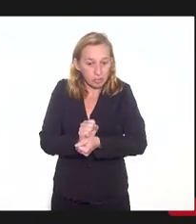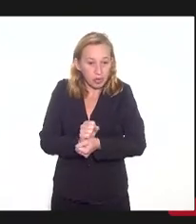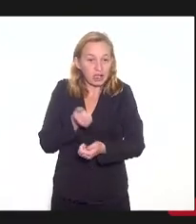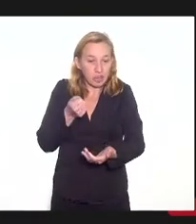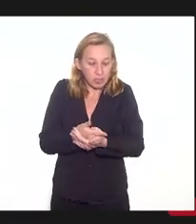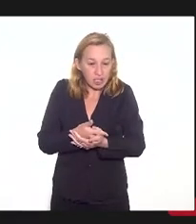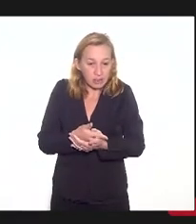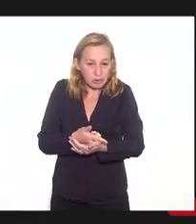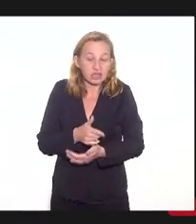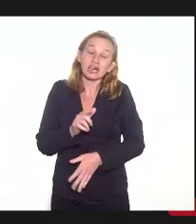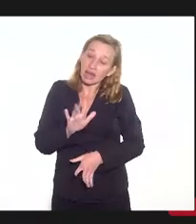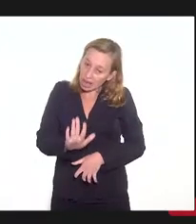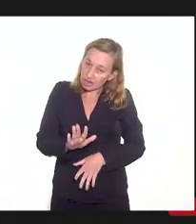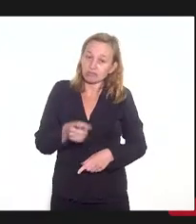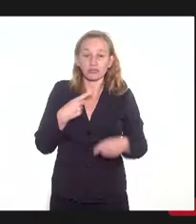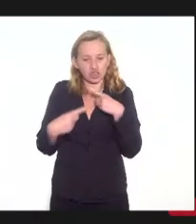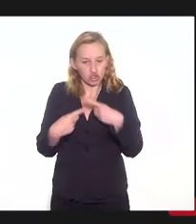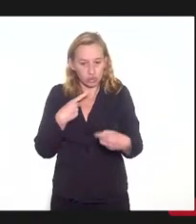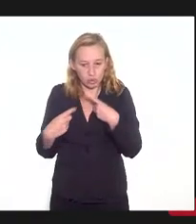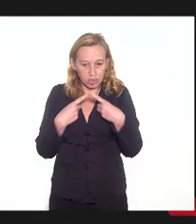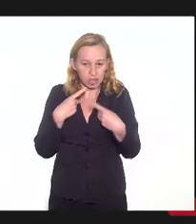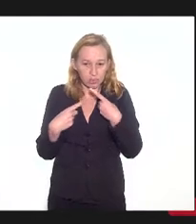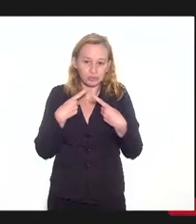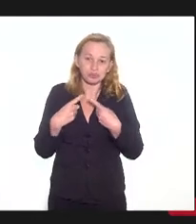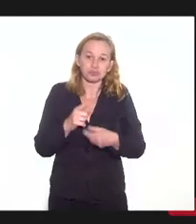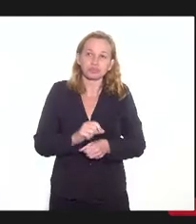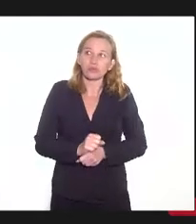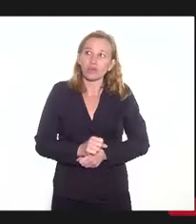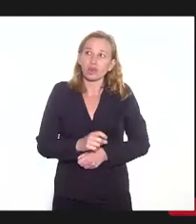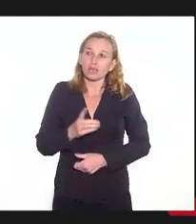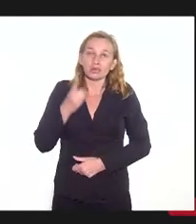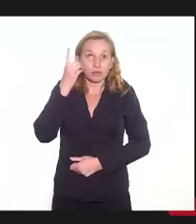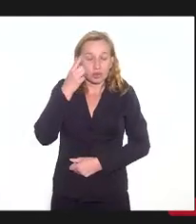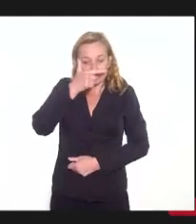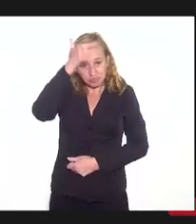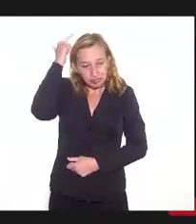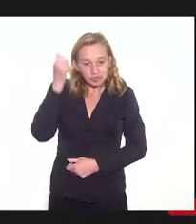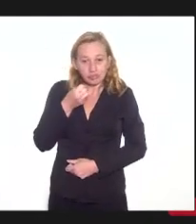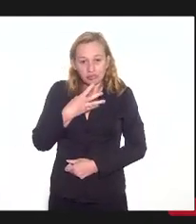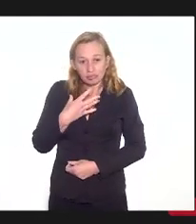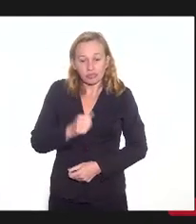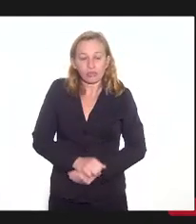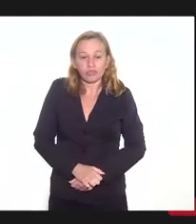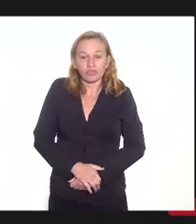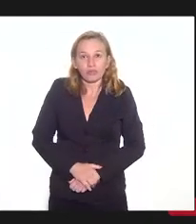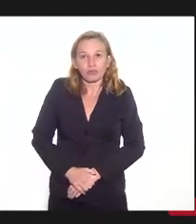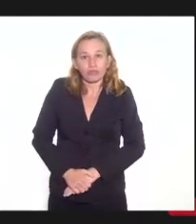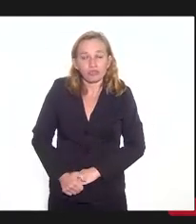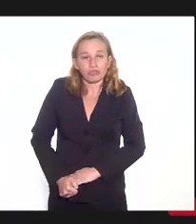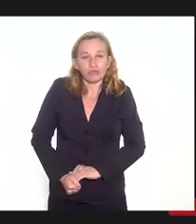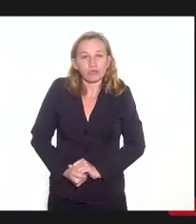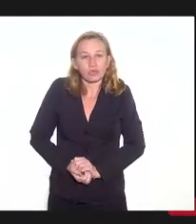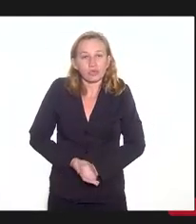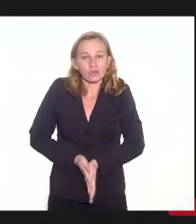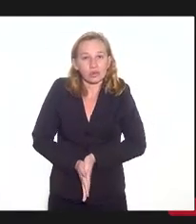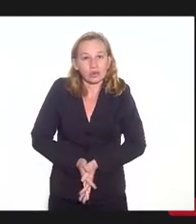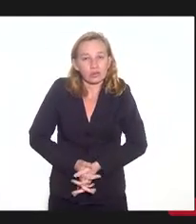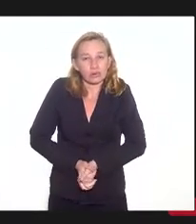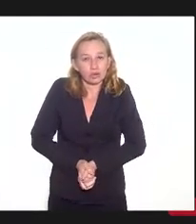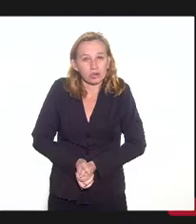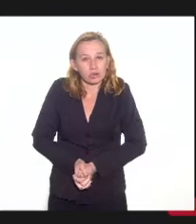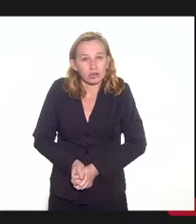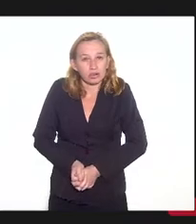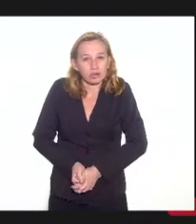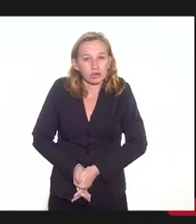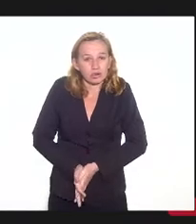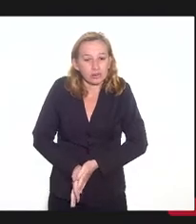É, essa é uma discussão, dos Paulo Boa, porque existe, isso tem a ver com